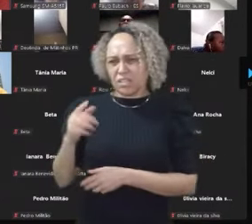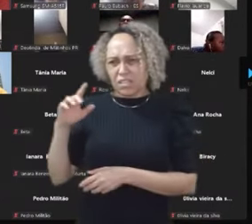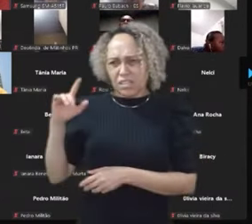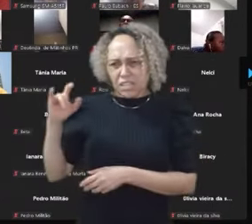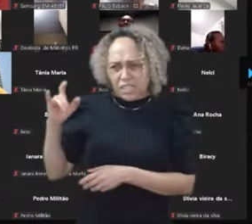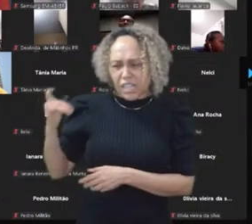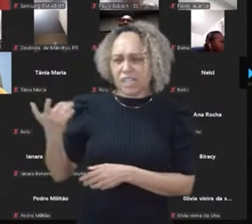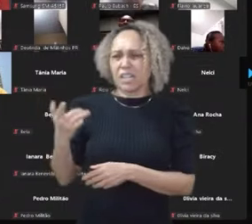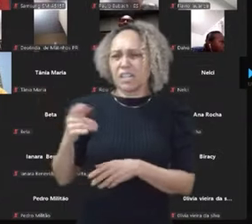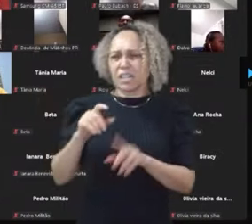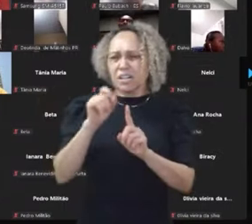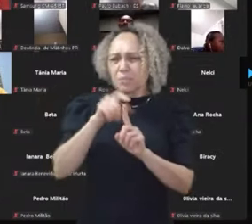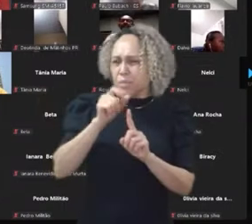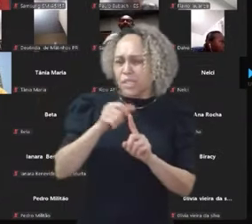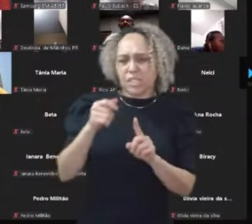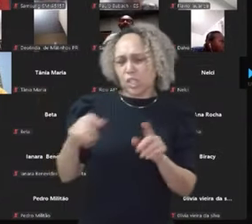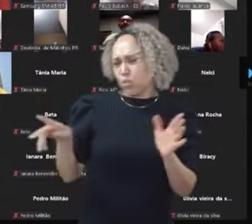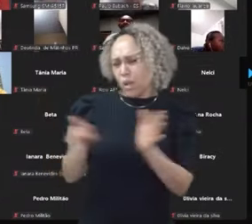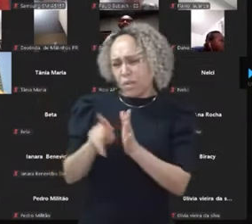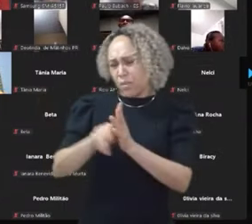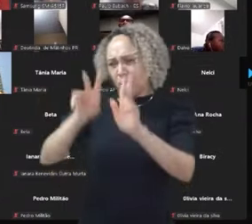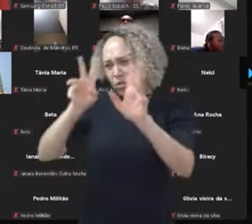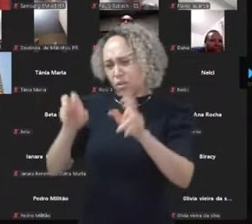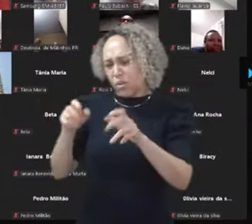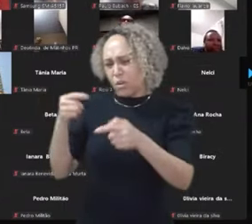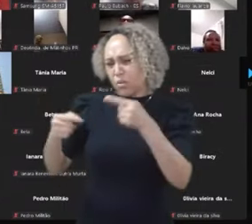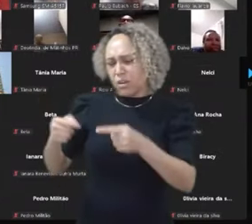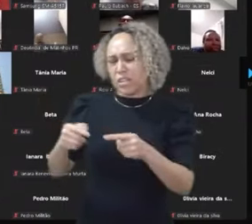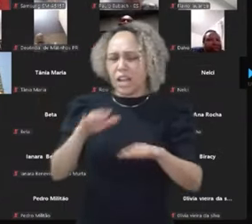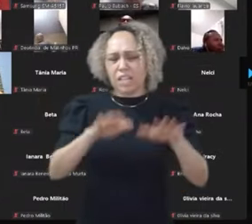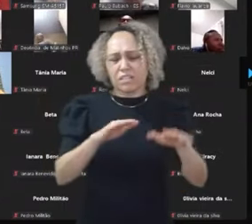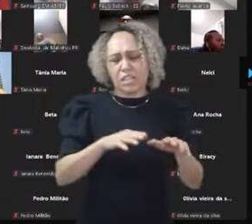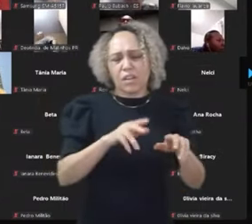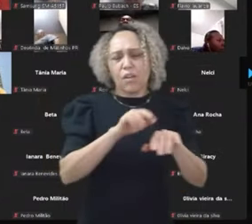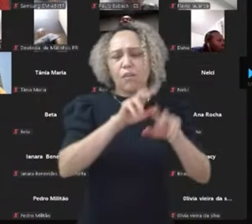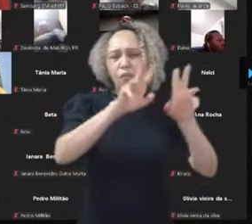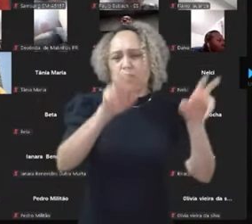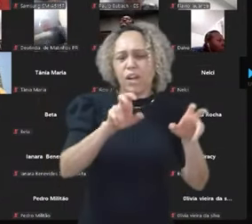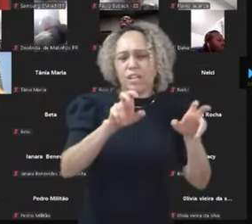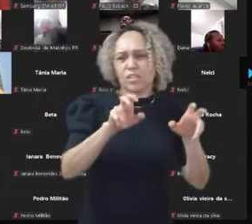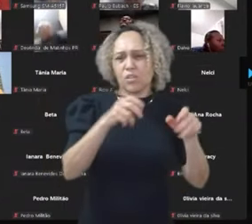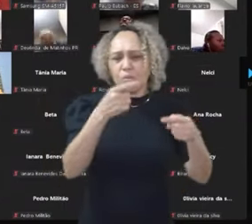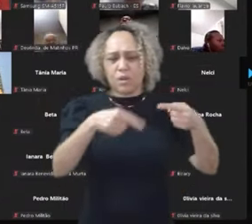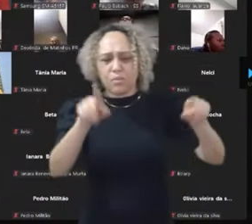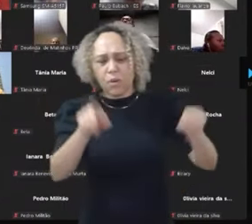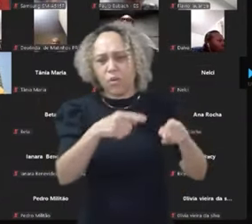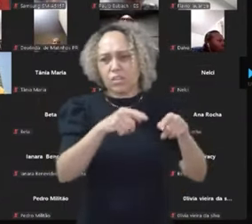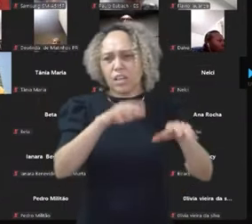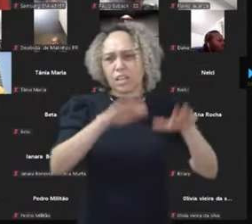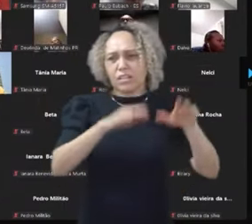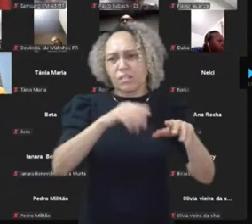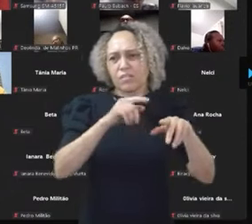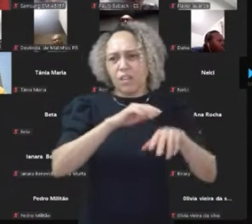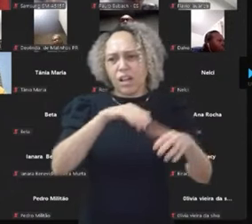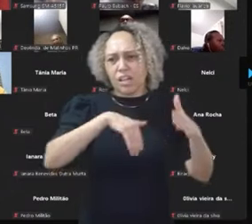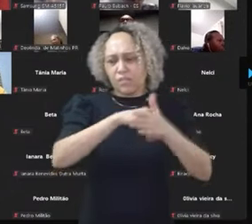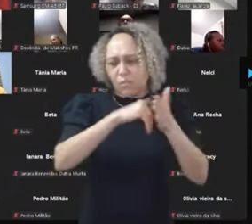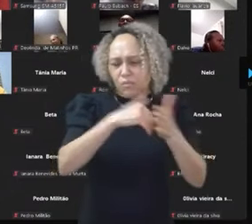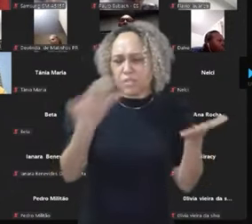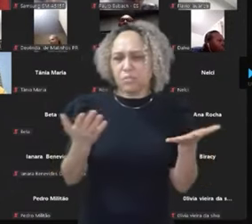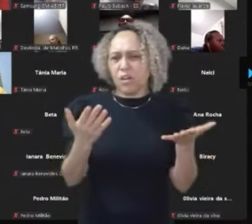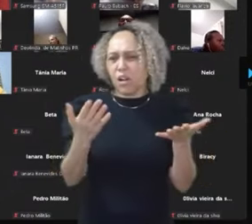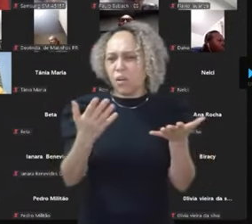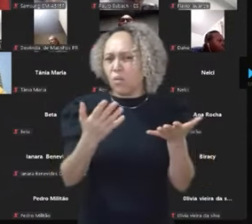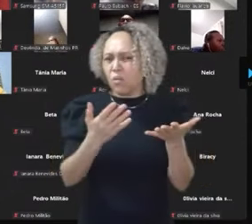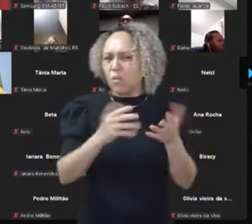horas ele acaba falando sobre, às vezes ele fala sobre um músico, às vezes ele fala sobre um jogo de futebol, às vezes ele fala sobre coisa que não tem nada a ver com política,